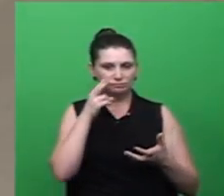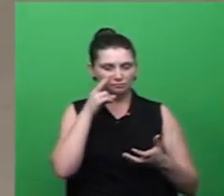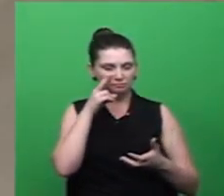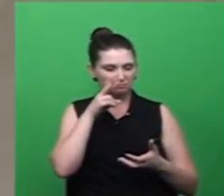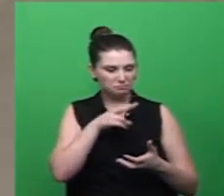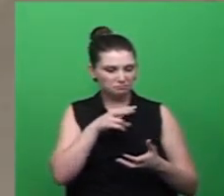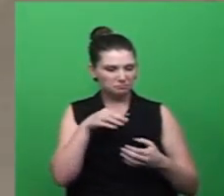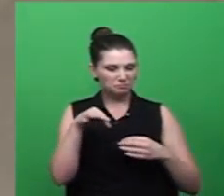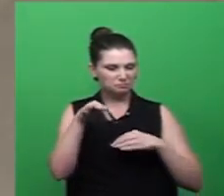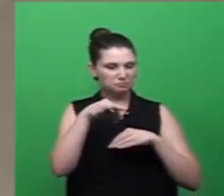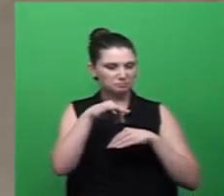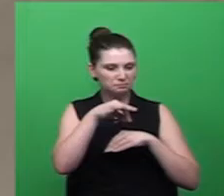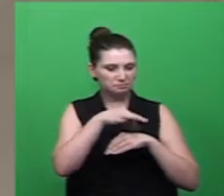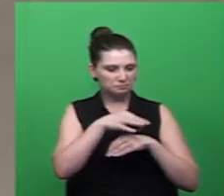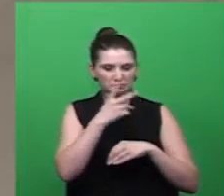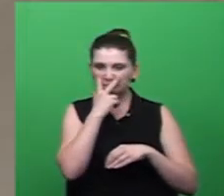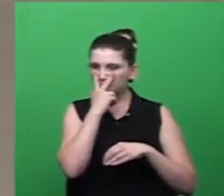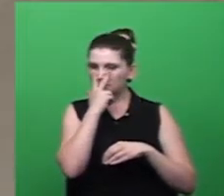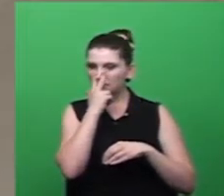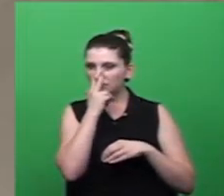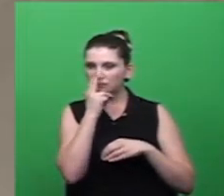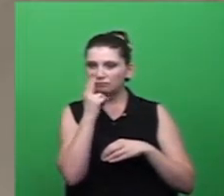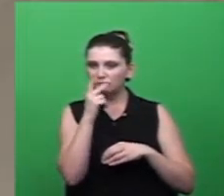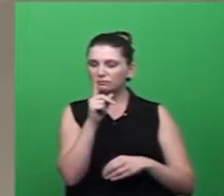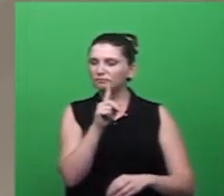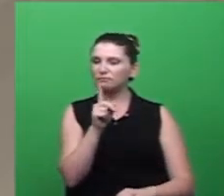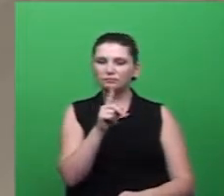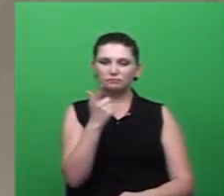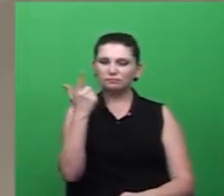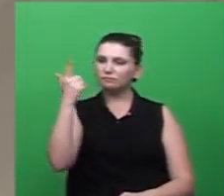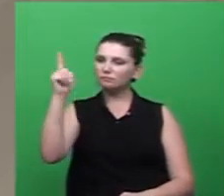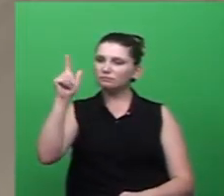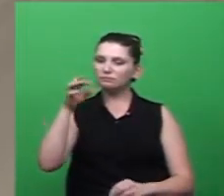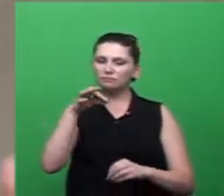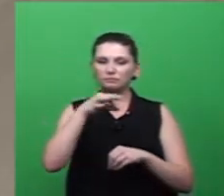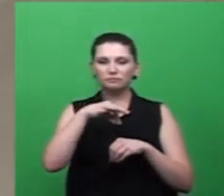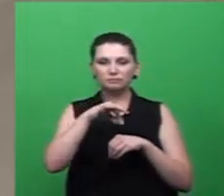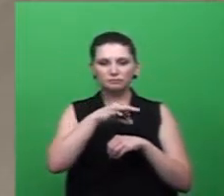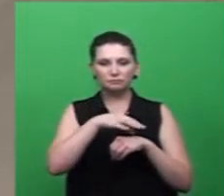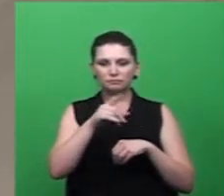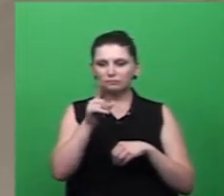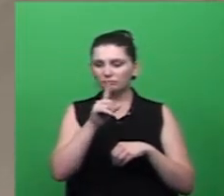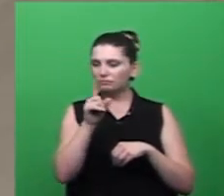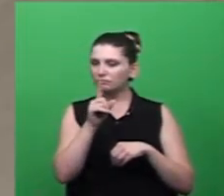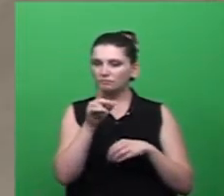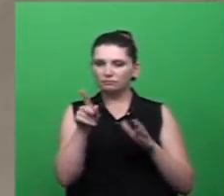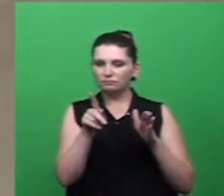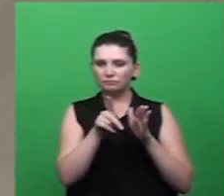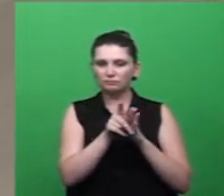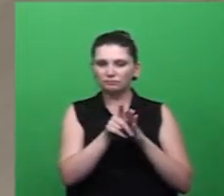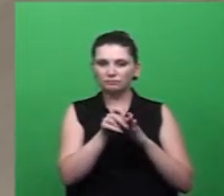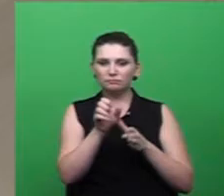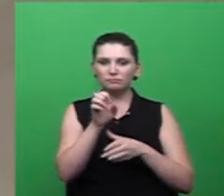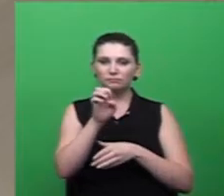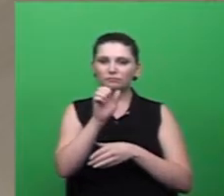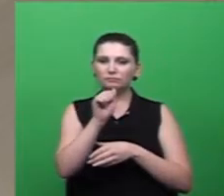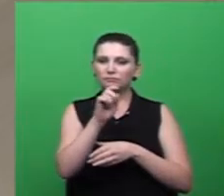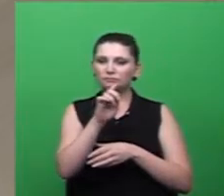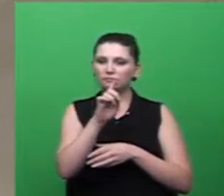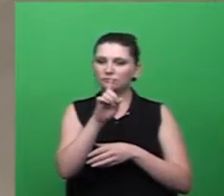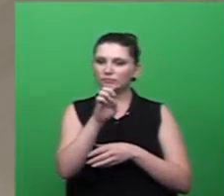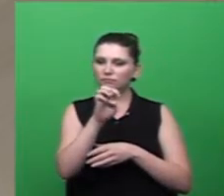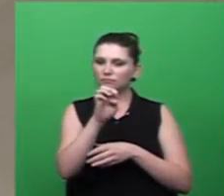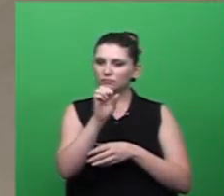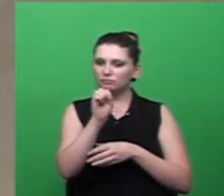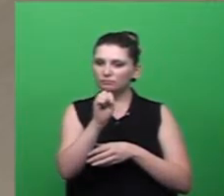mosquito parecido. Em geral, é o Aedes albupictus, que é esse outro parente do mosquito Aedes aegypti, que